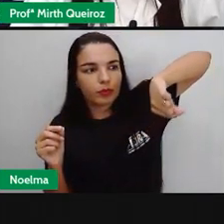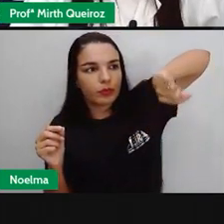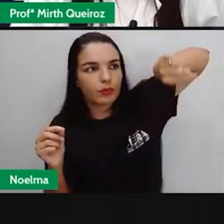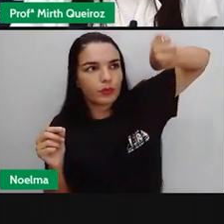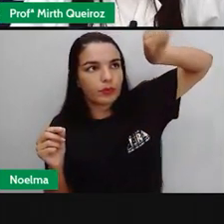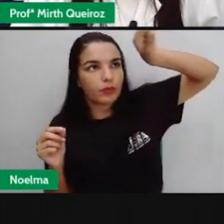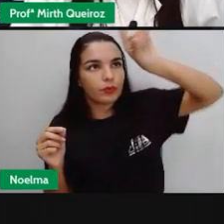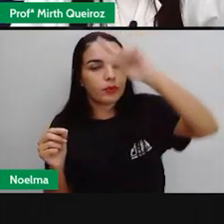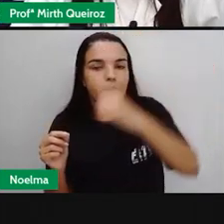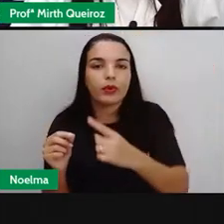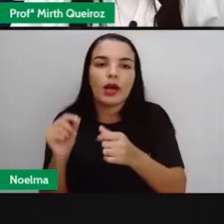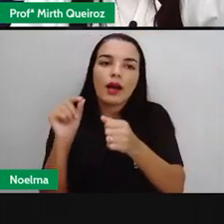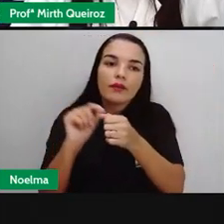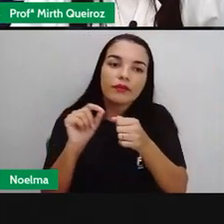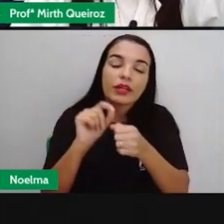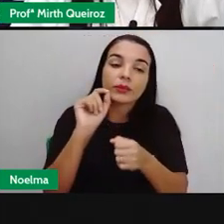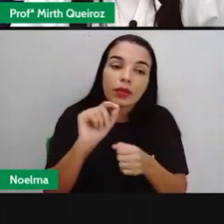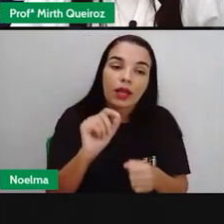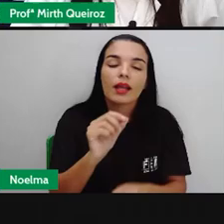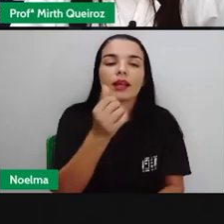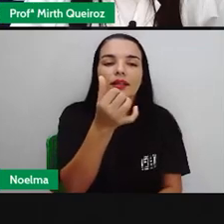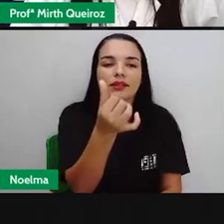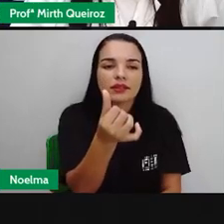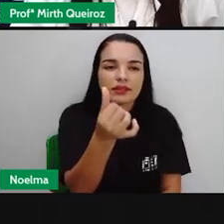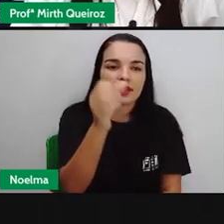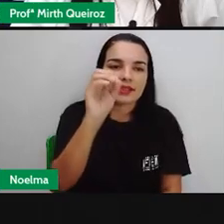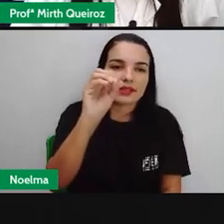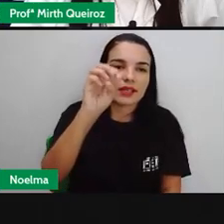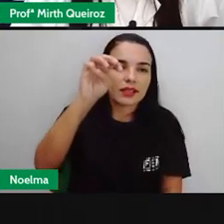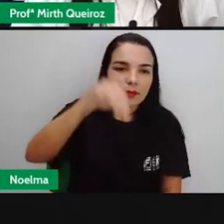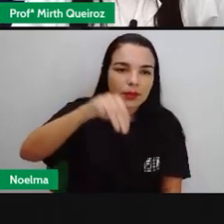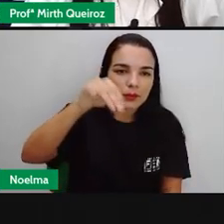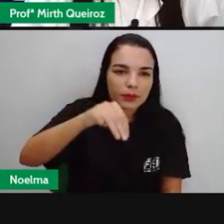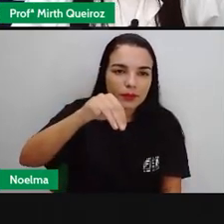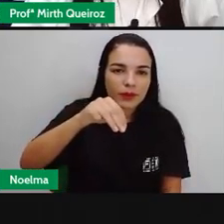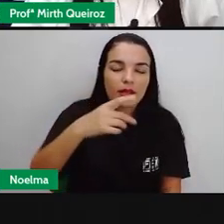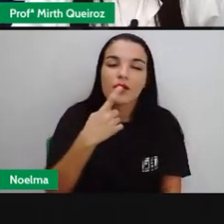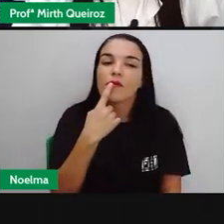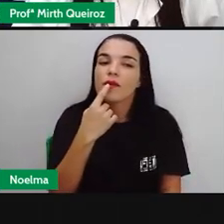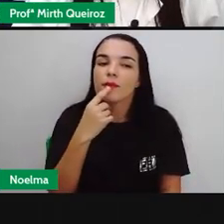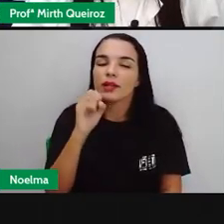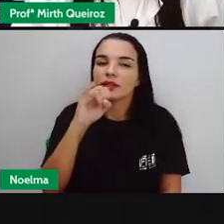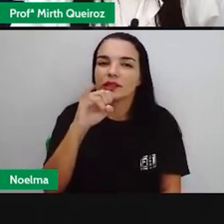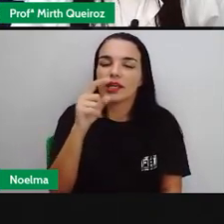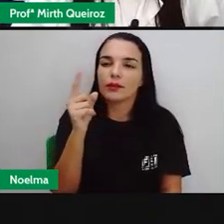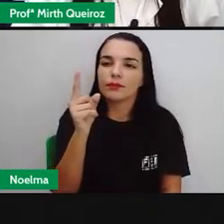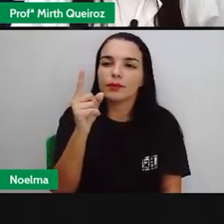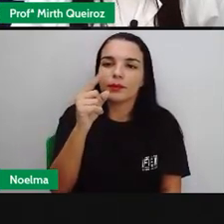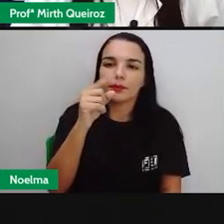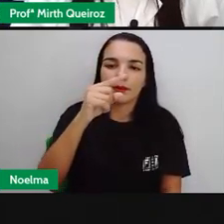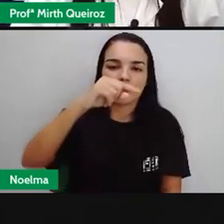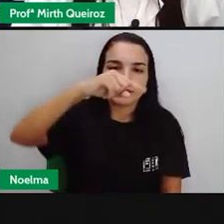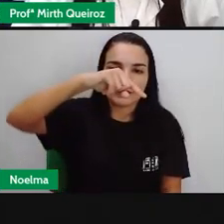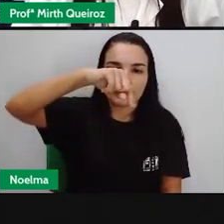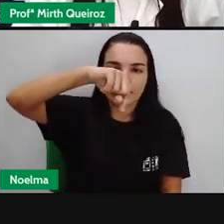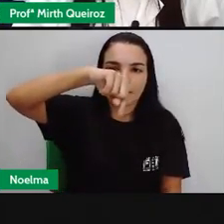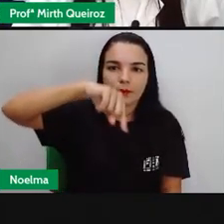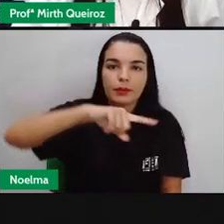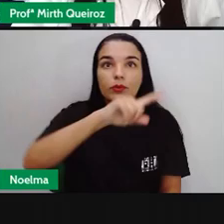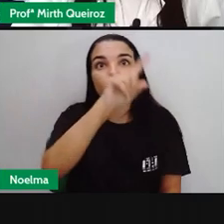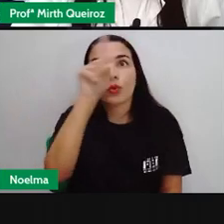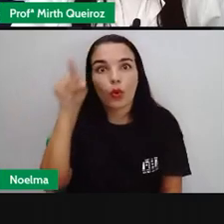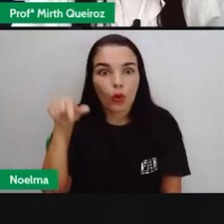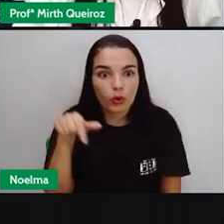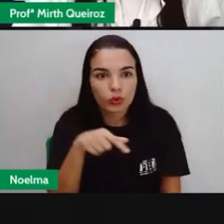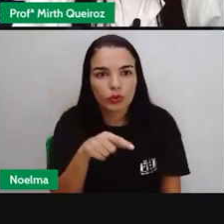E o dos segundos Quando ele rodar aqui Todos os relógios Vai marcar aí 60 segundos